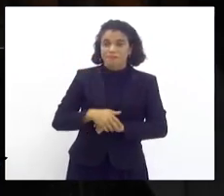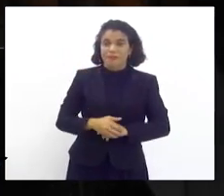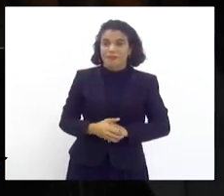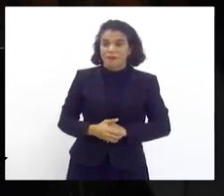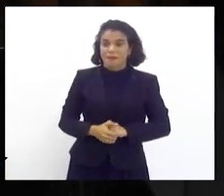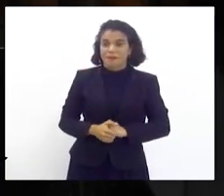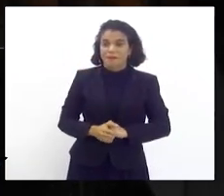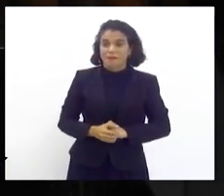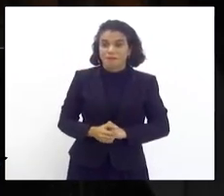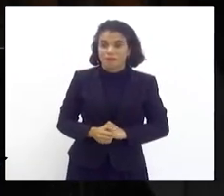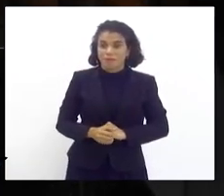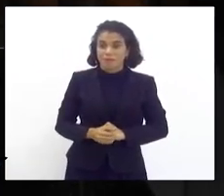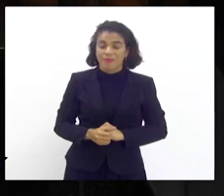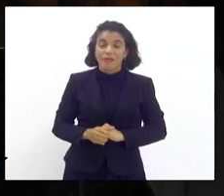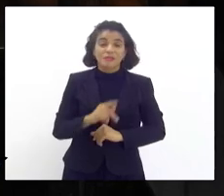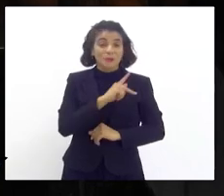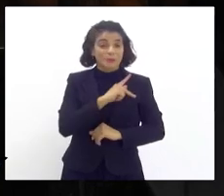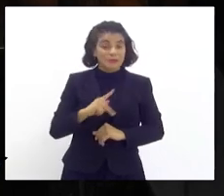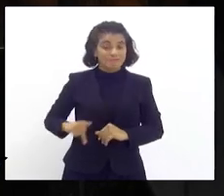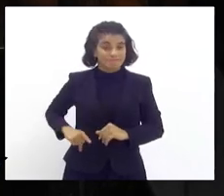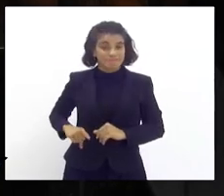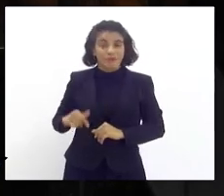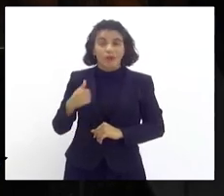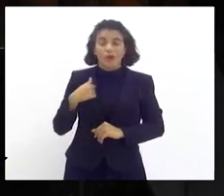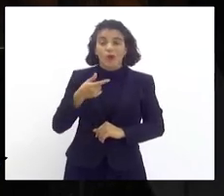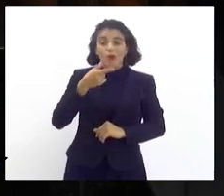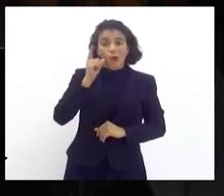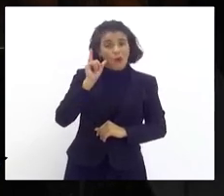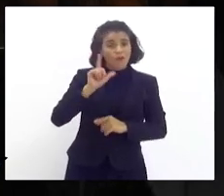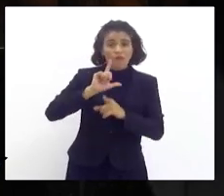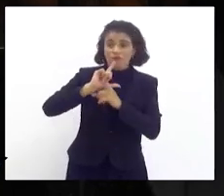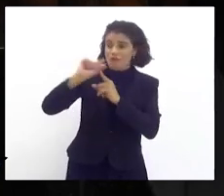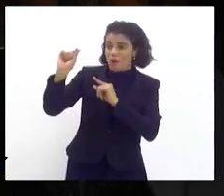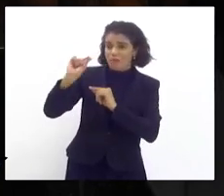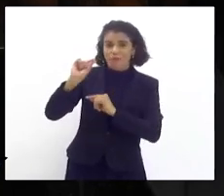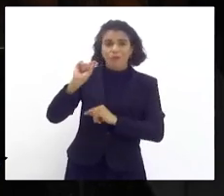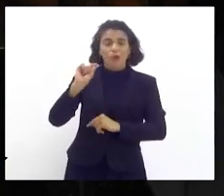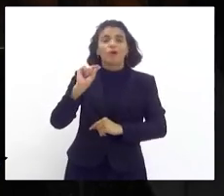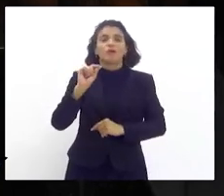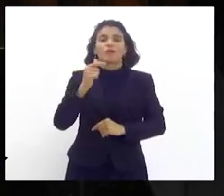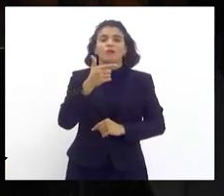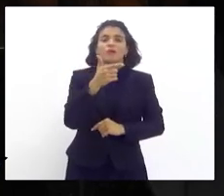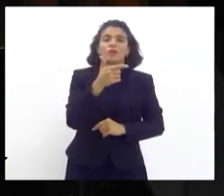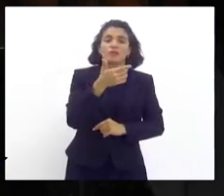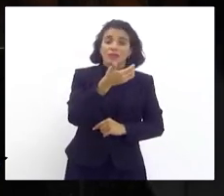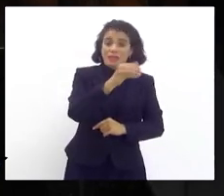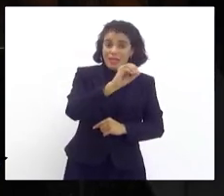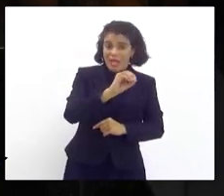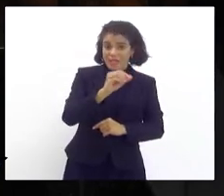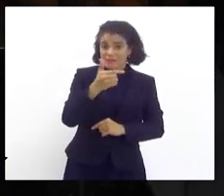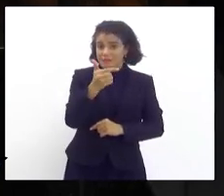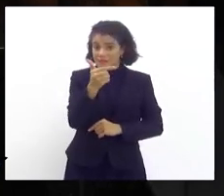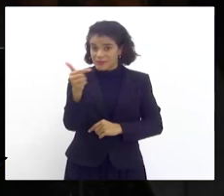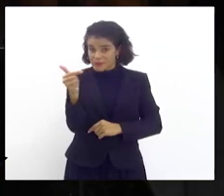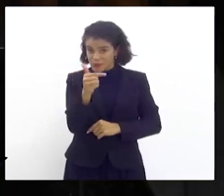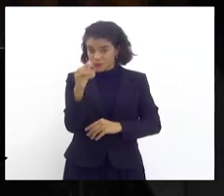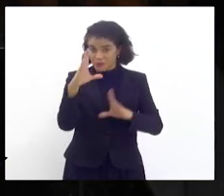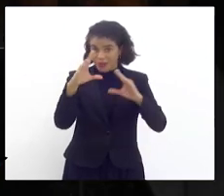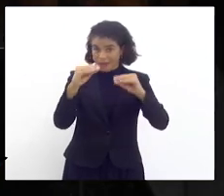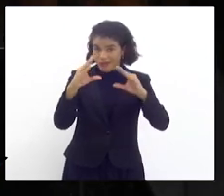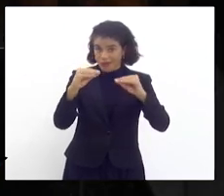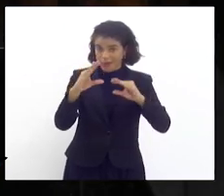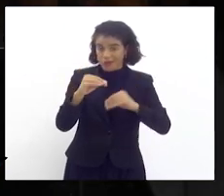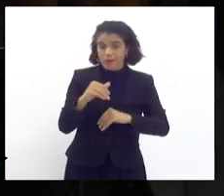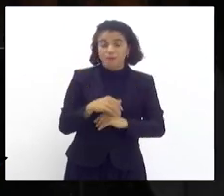eu só estava dizendo que nós saímos aqui às 22h22 e 22 minutos e,